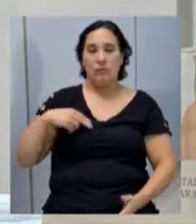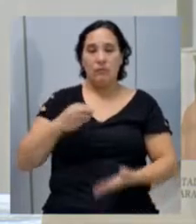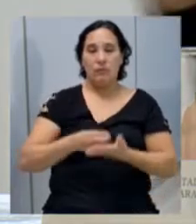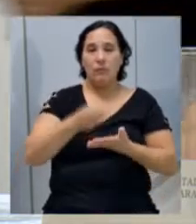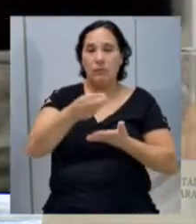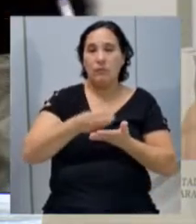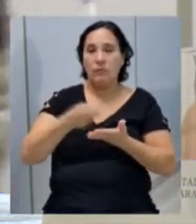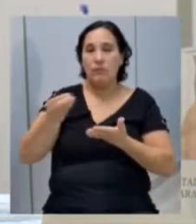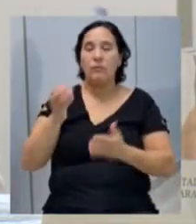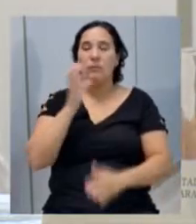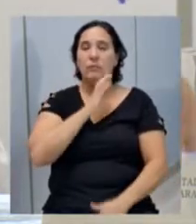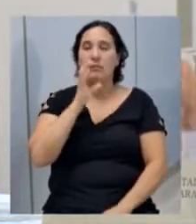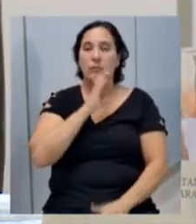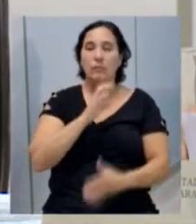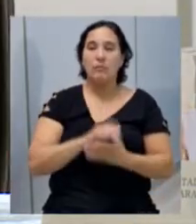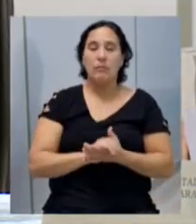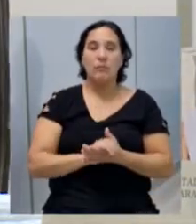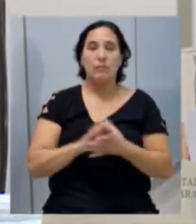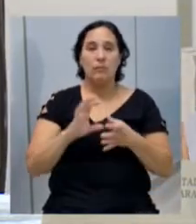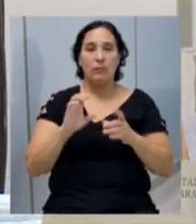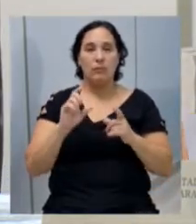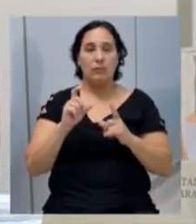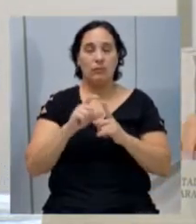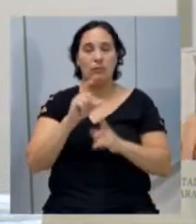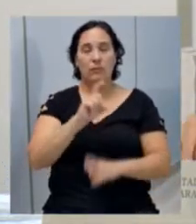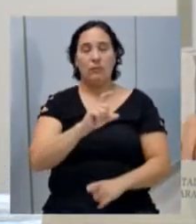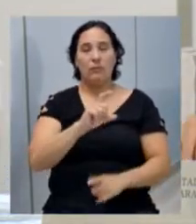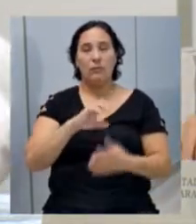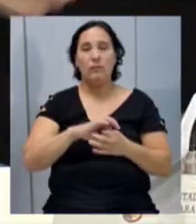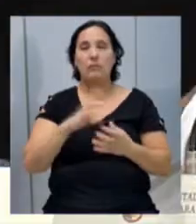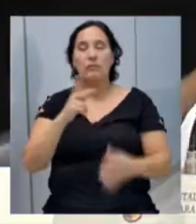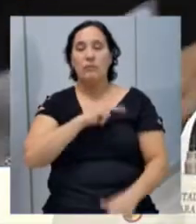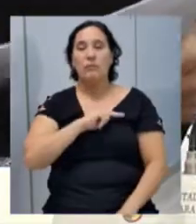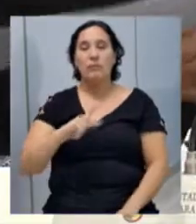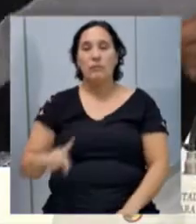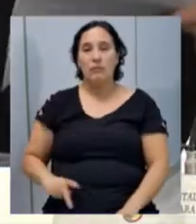Xancherê e da outras providências. Além da palavra livre, Sr. Presidente.